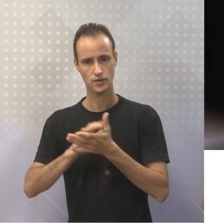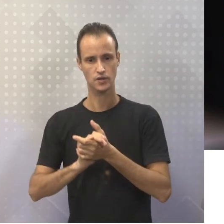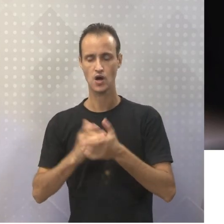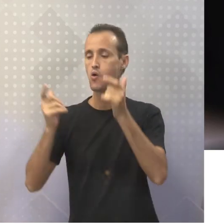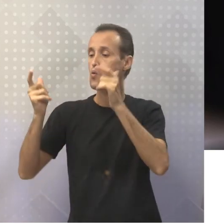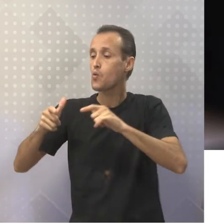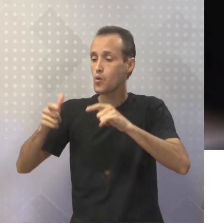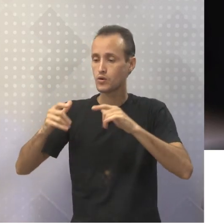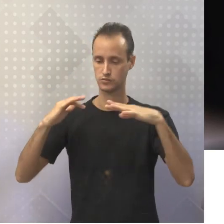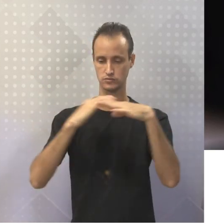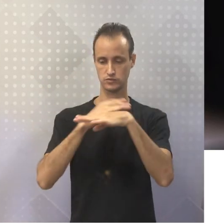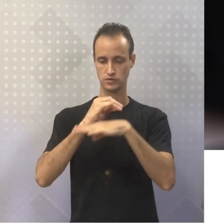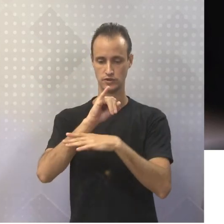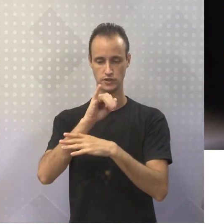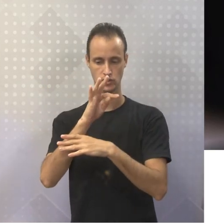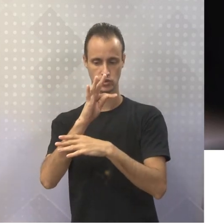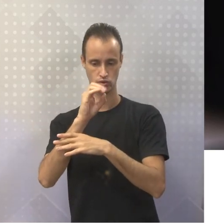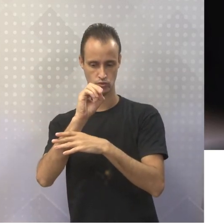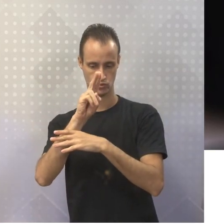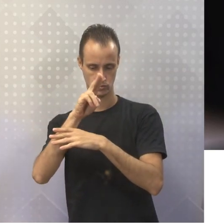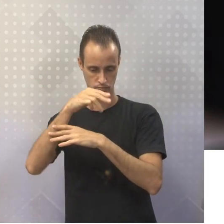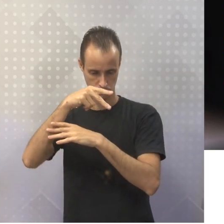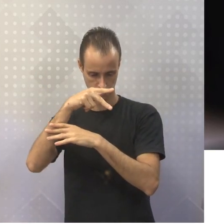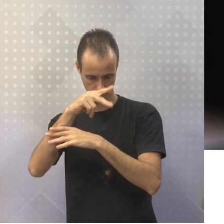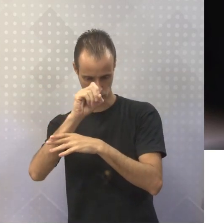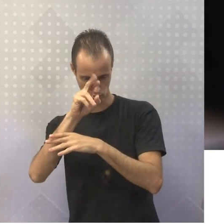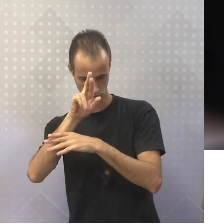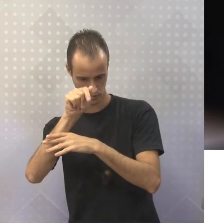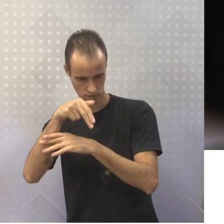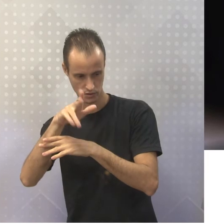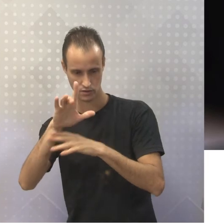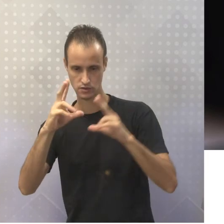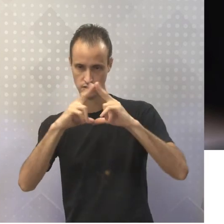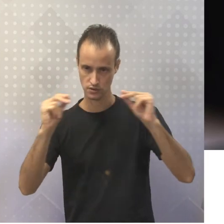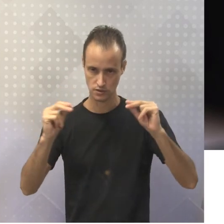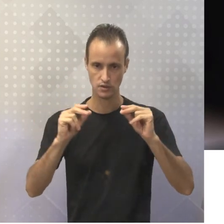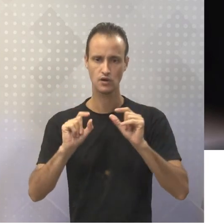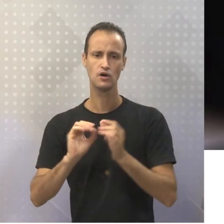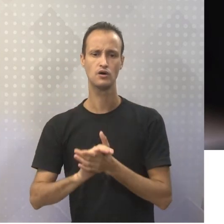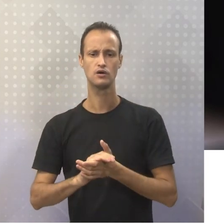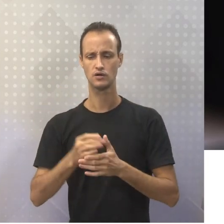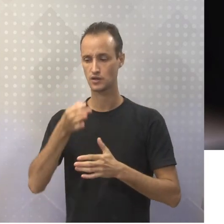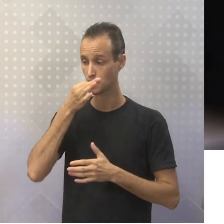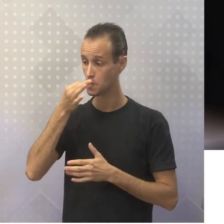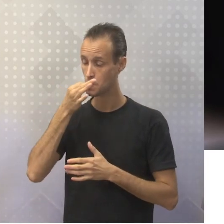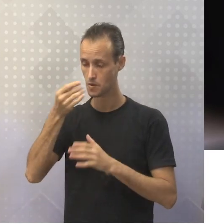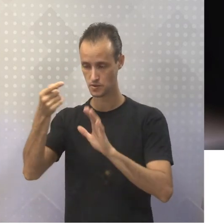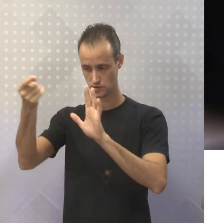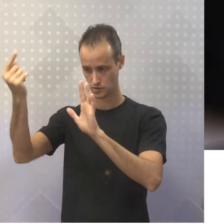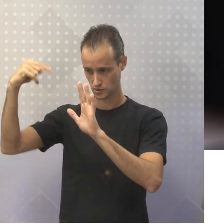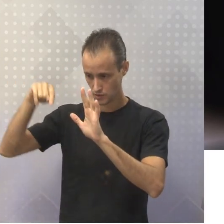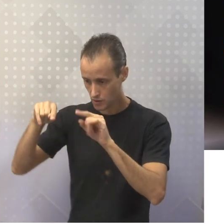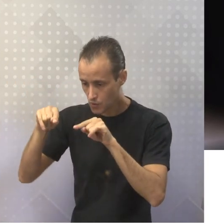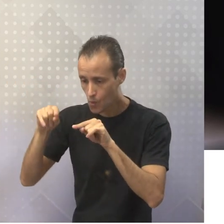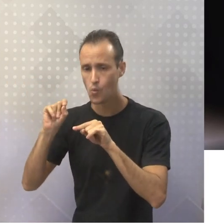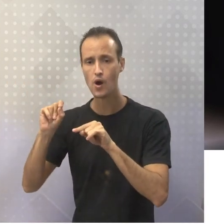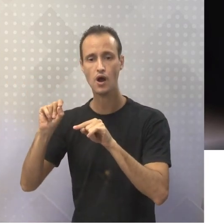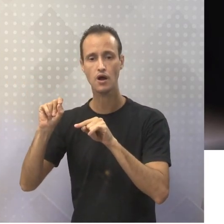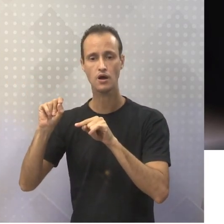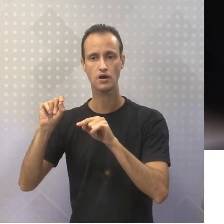Onde? Na cidade de Ituporanga, Santa Catarina. Aqui abaixo a gente tem o quê? Um argumento que justifica